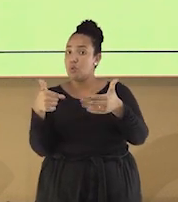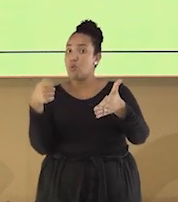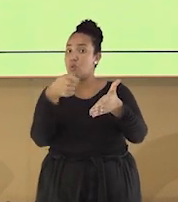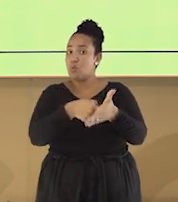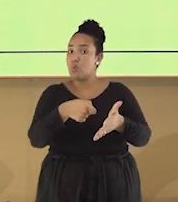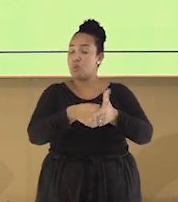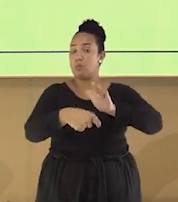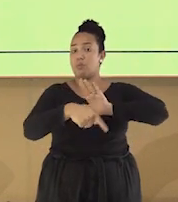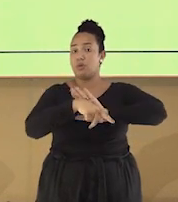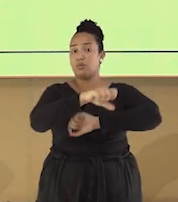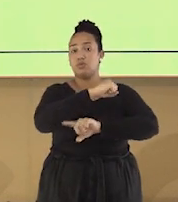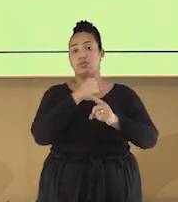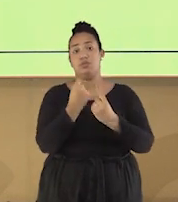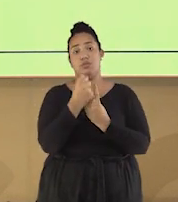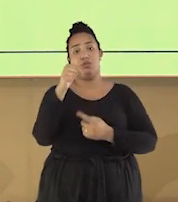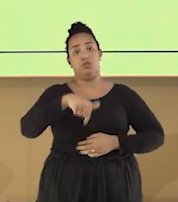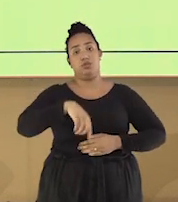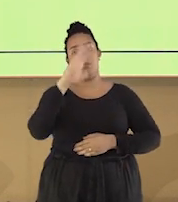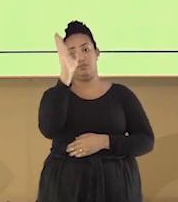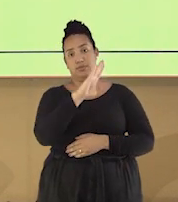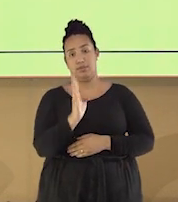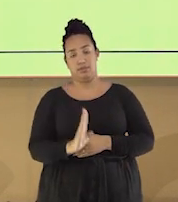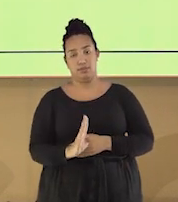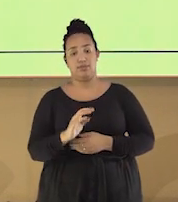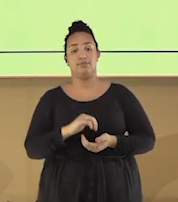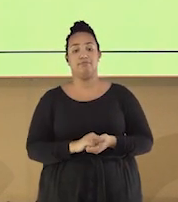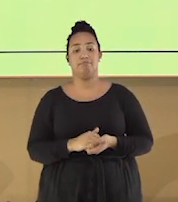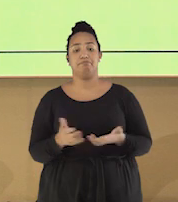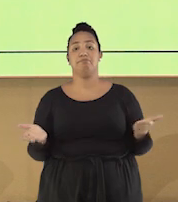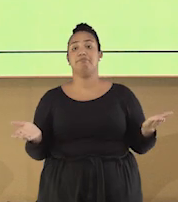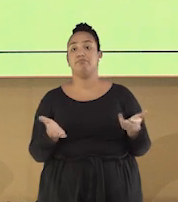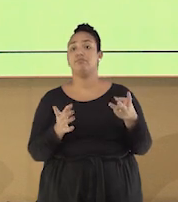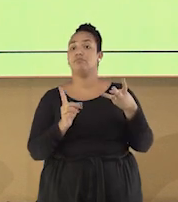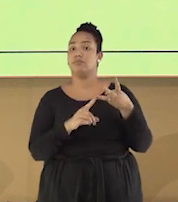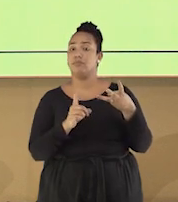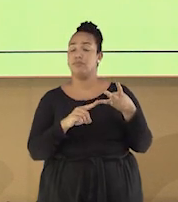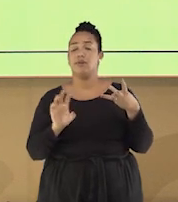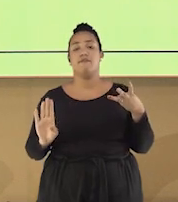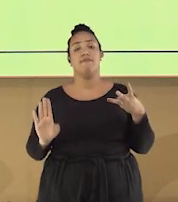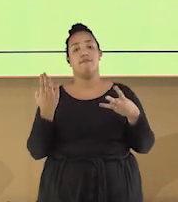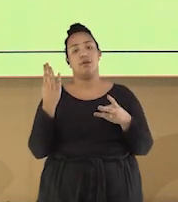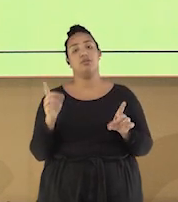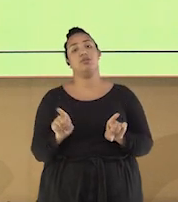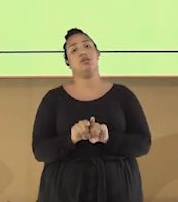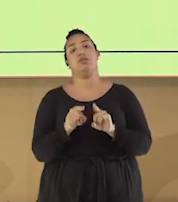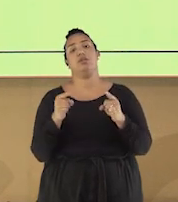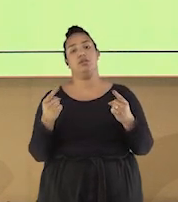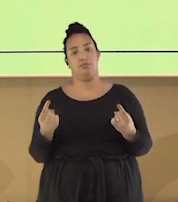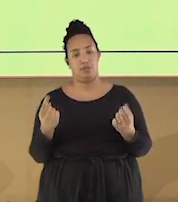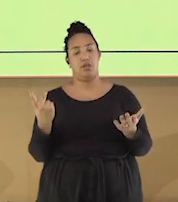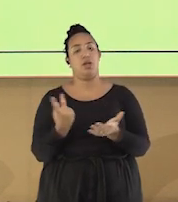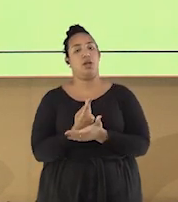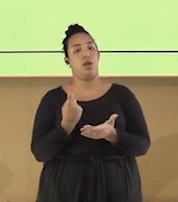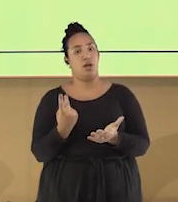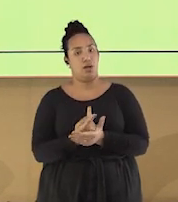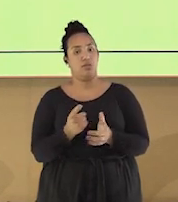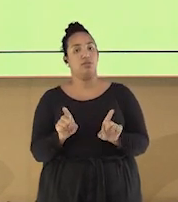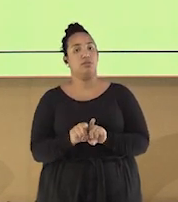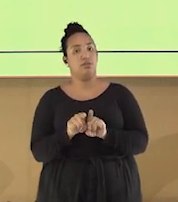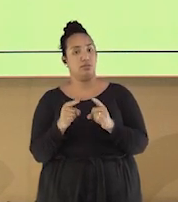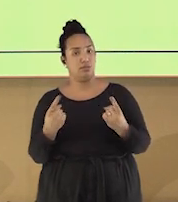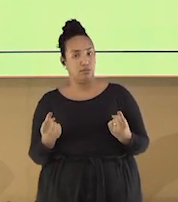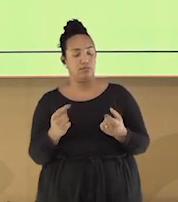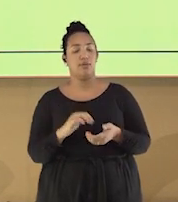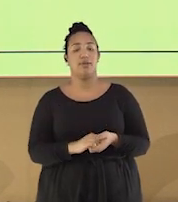da sociedade civil brasileira. Já a frase número três também é falsa, também está incorreta, porque